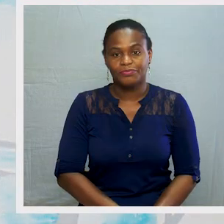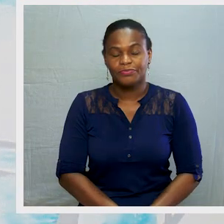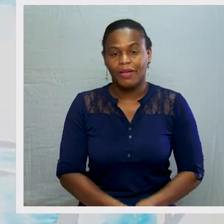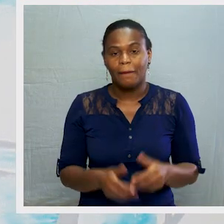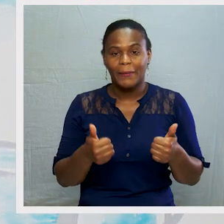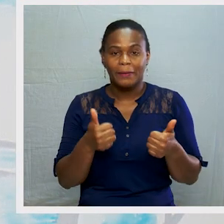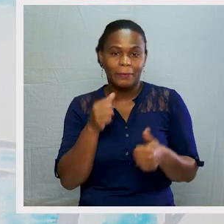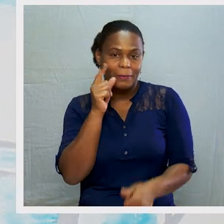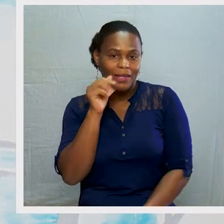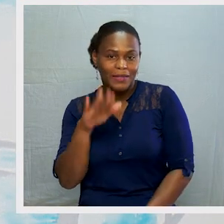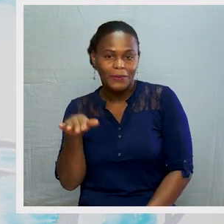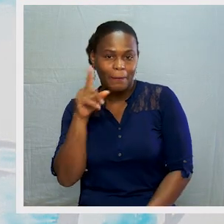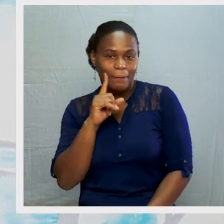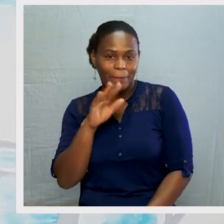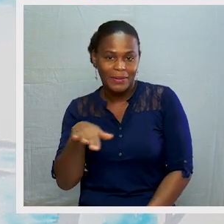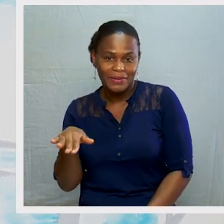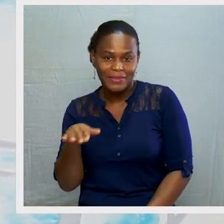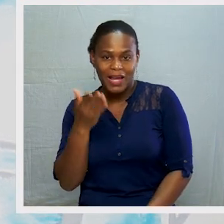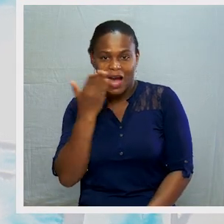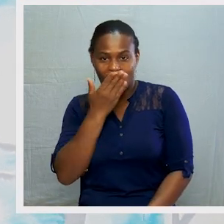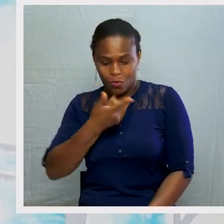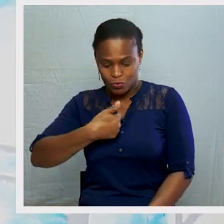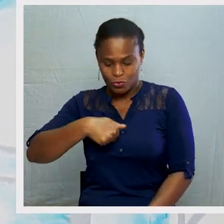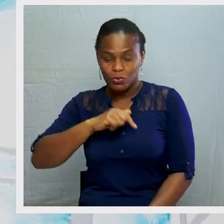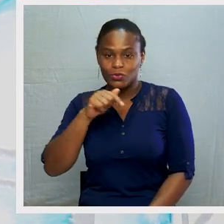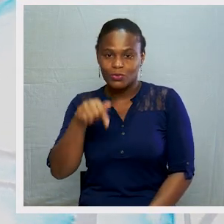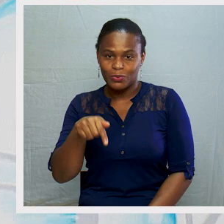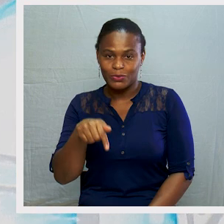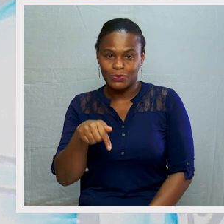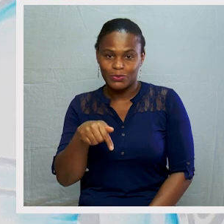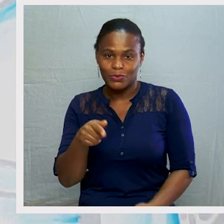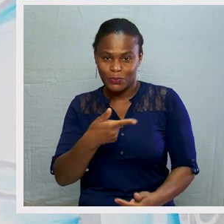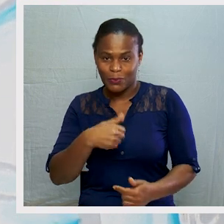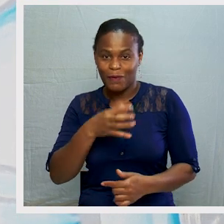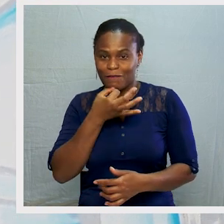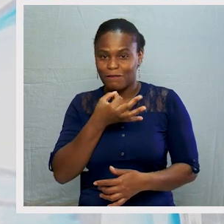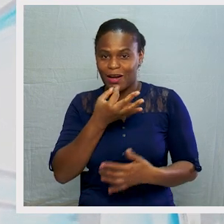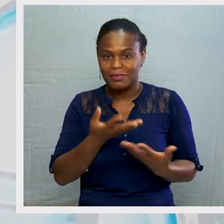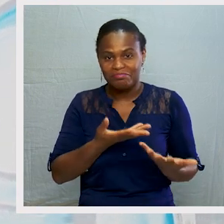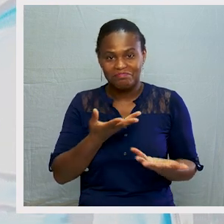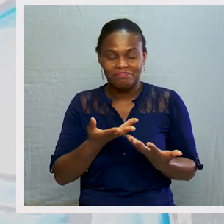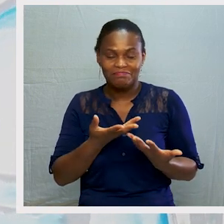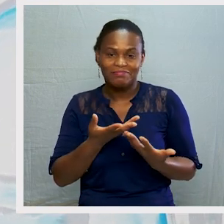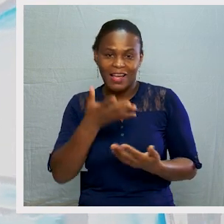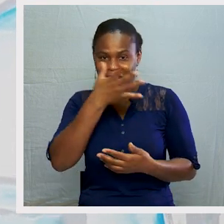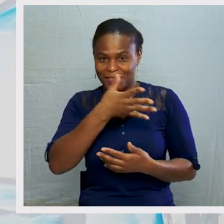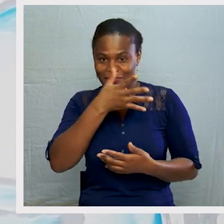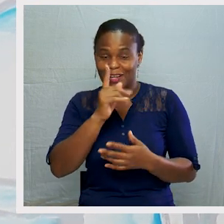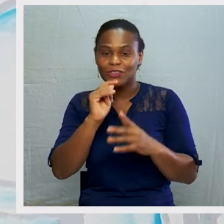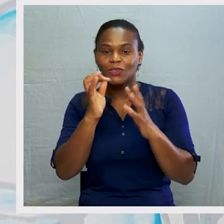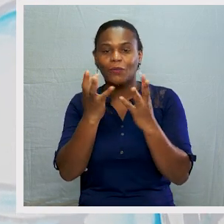Bem, meninos e meninas, na nossa aula de hoje, falámos das